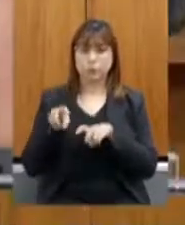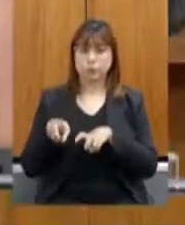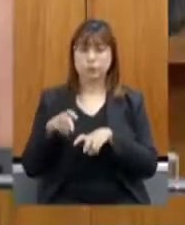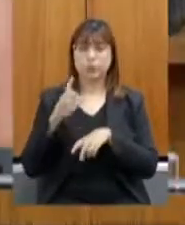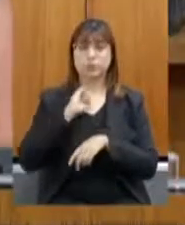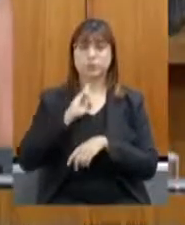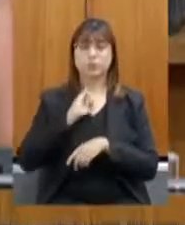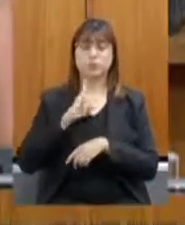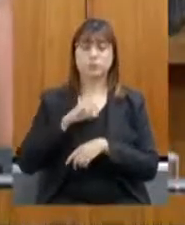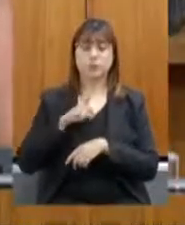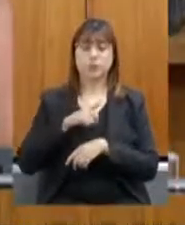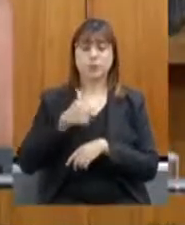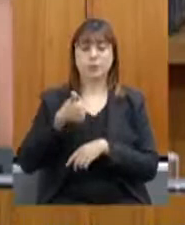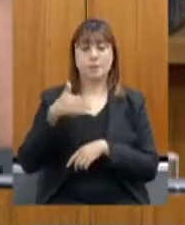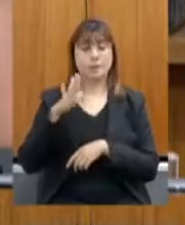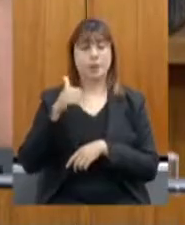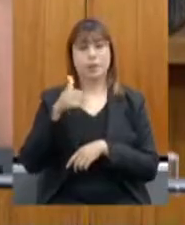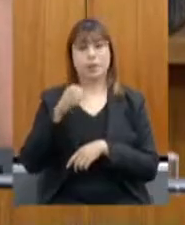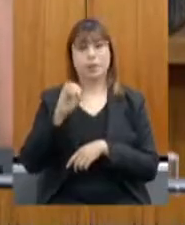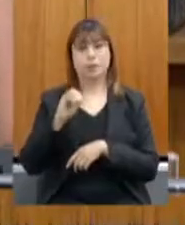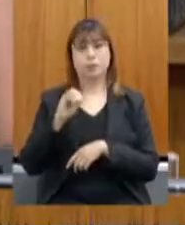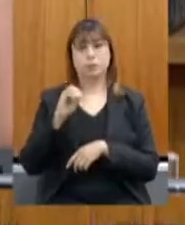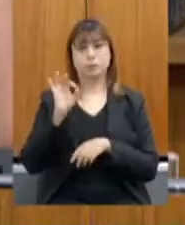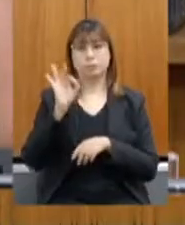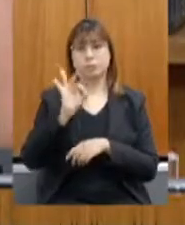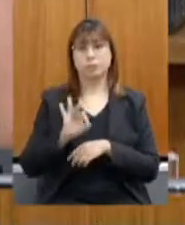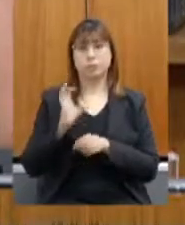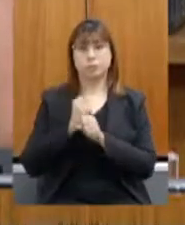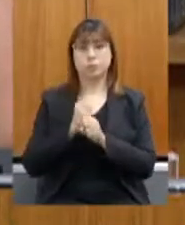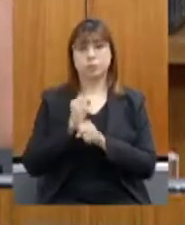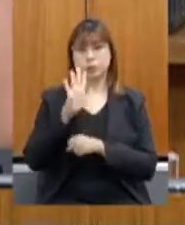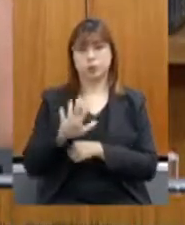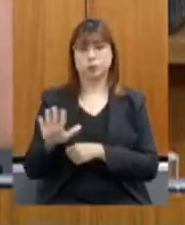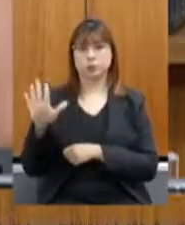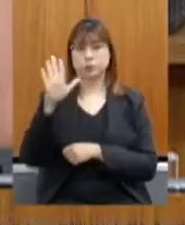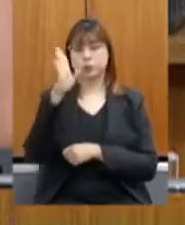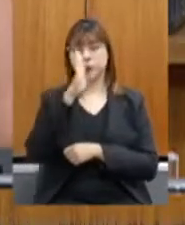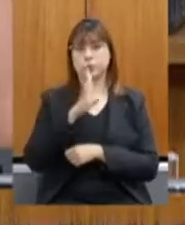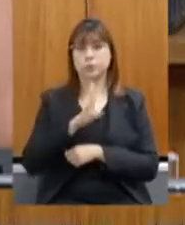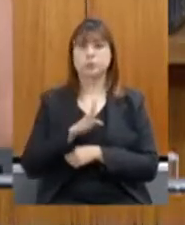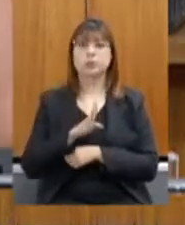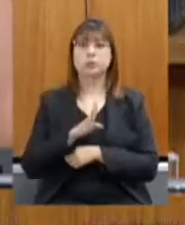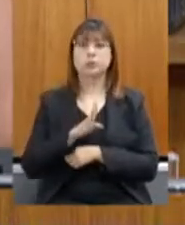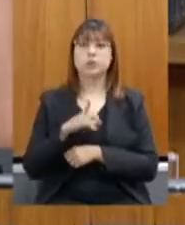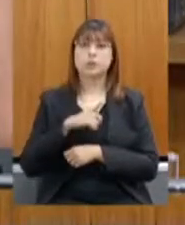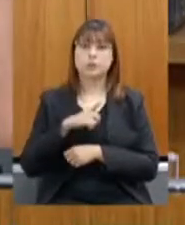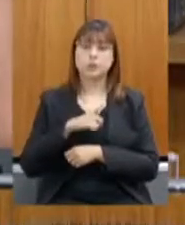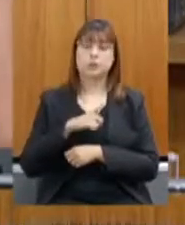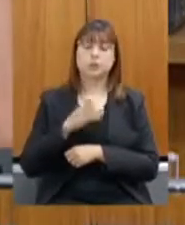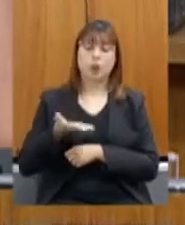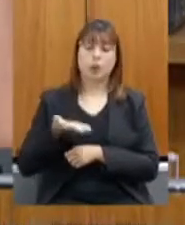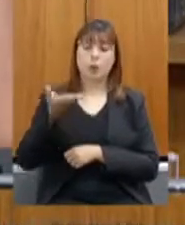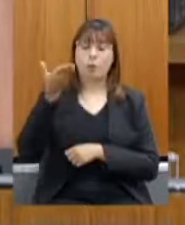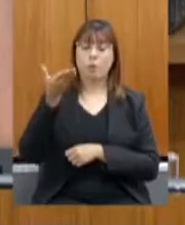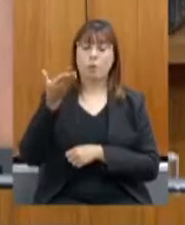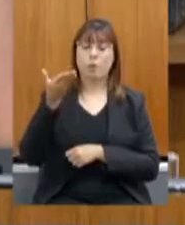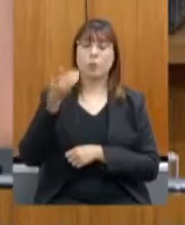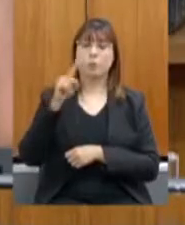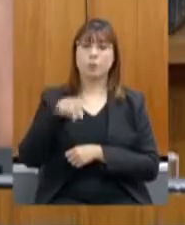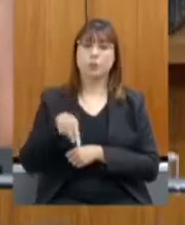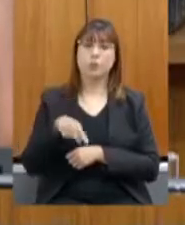% da produção nacional. Houve um aumento do valor bruto da produção mineira de 23%,